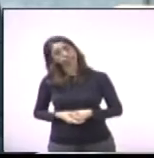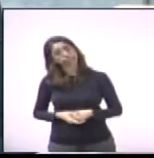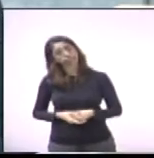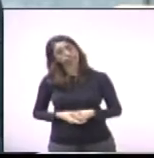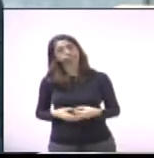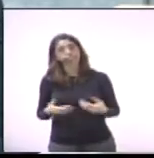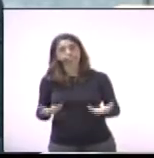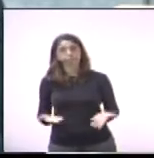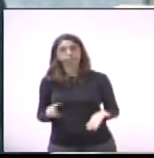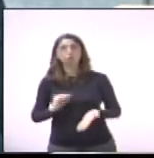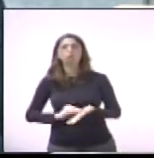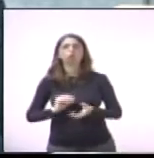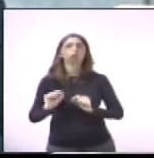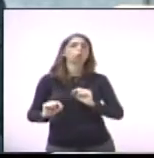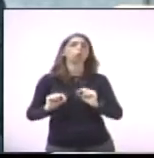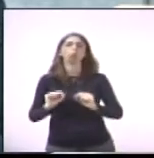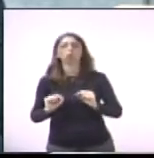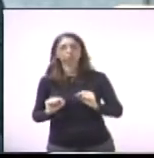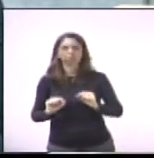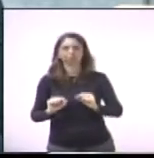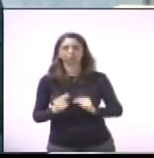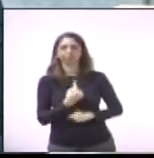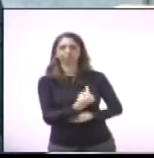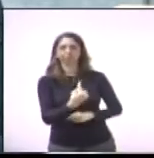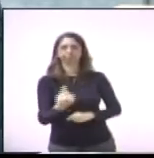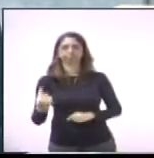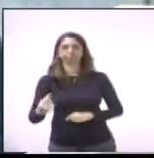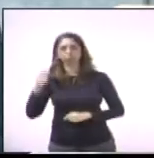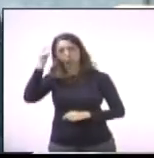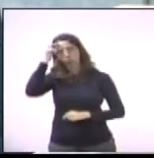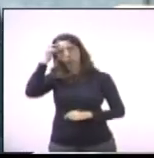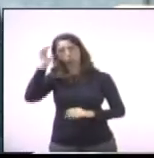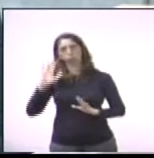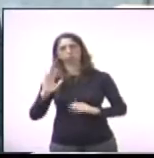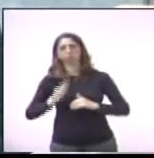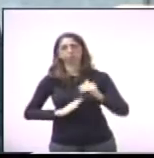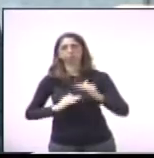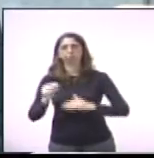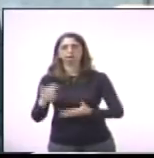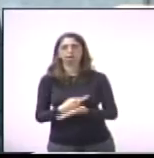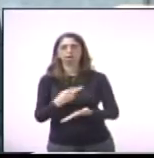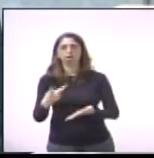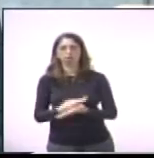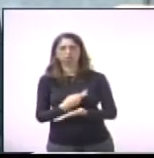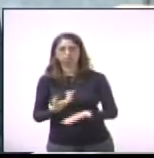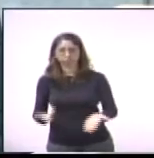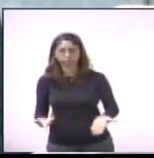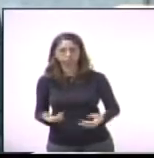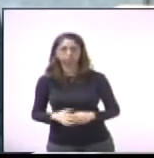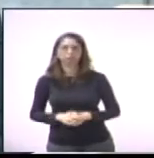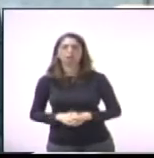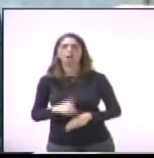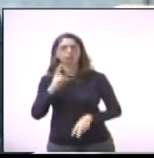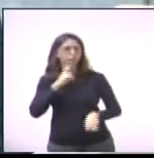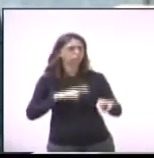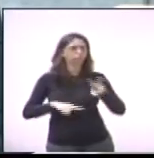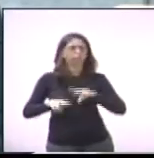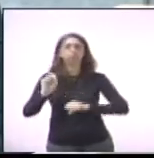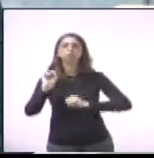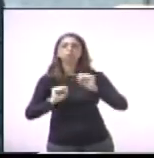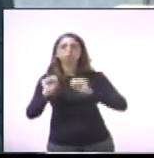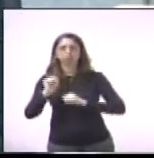por falta de consciência, acabam ficando entupidos. Eu vi a Secretaria de Obras, o pessoal da Corpus,